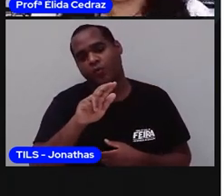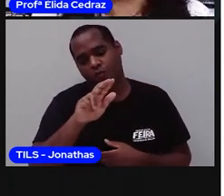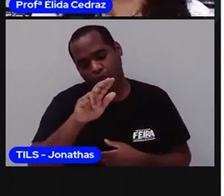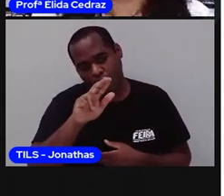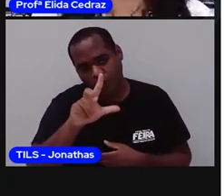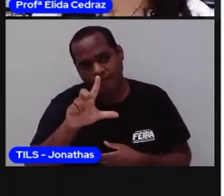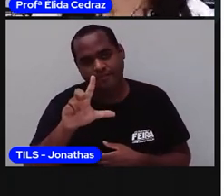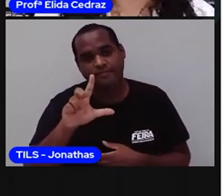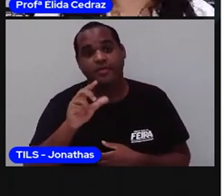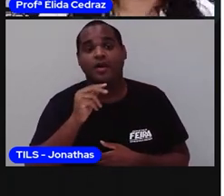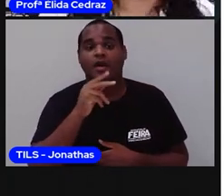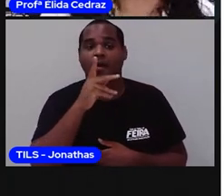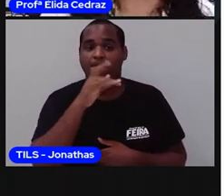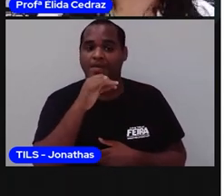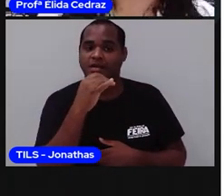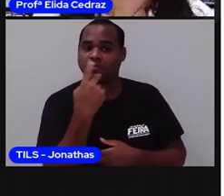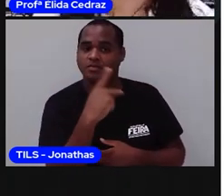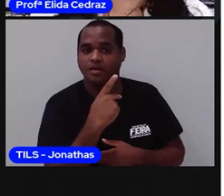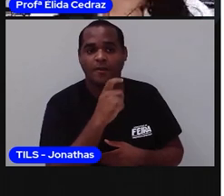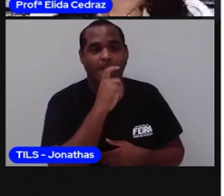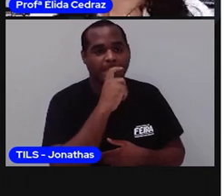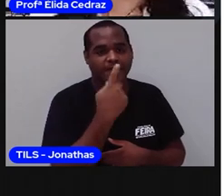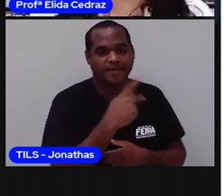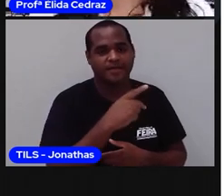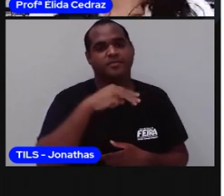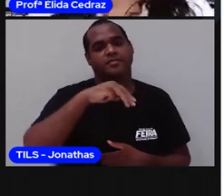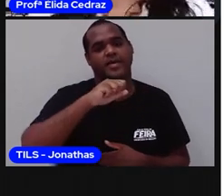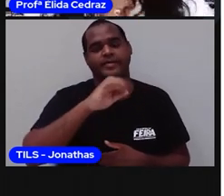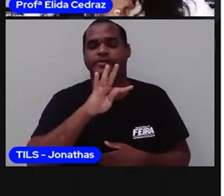pais do pai de Mateus.